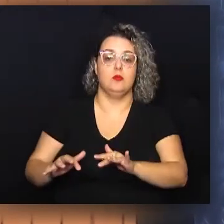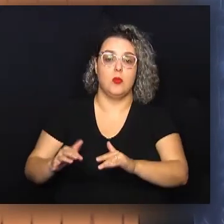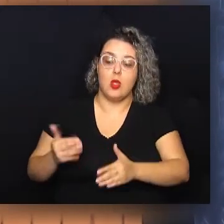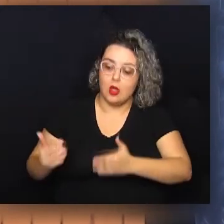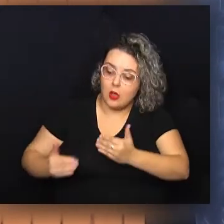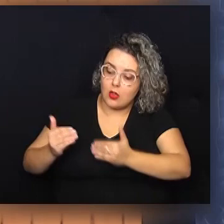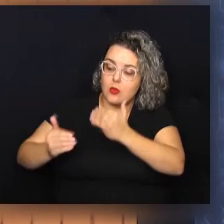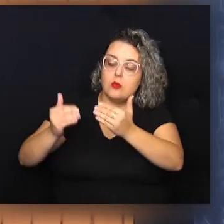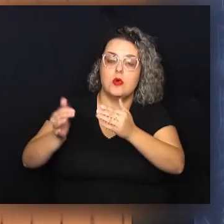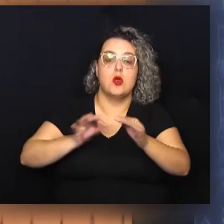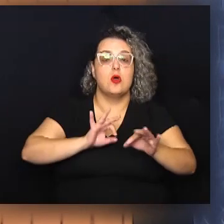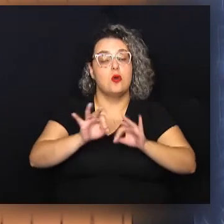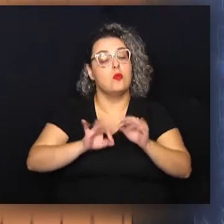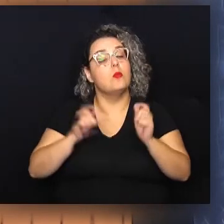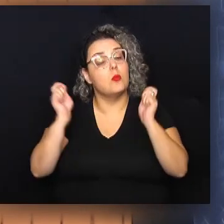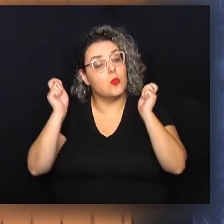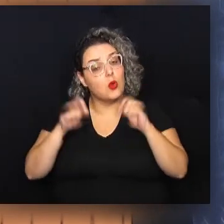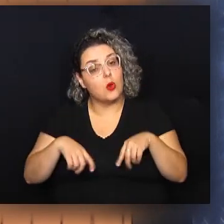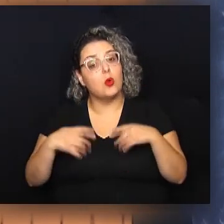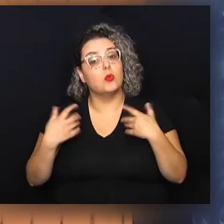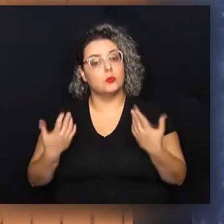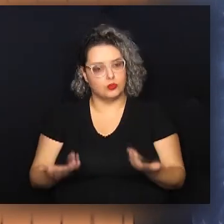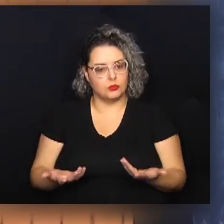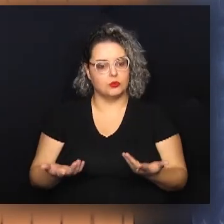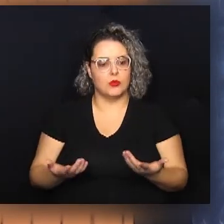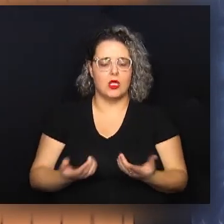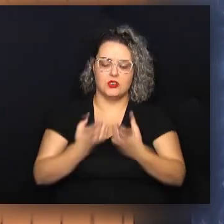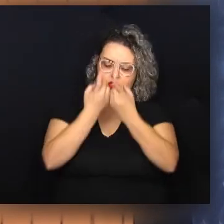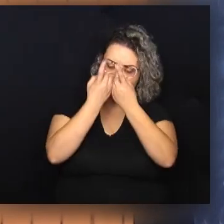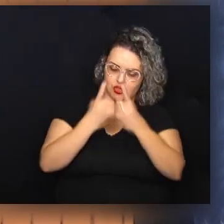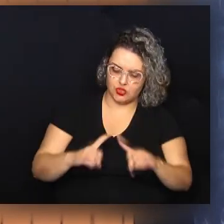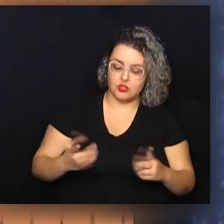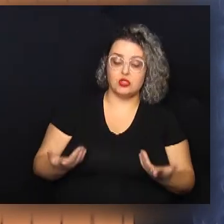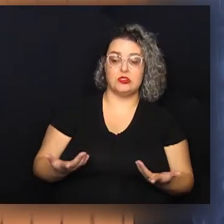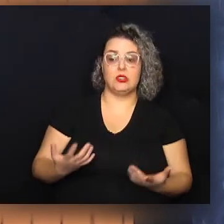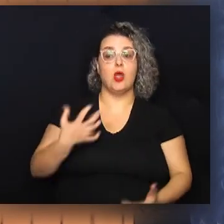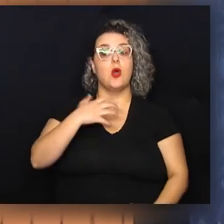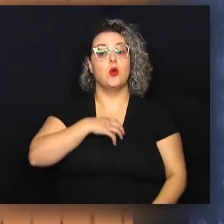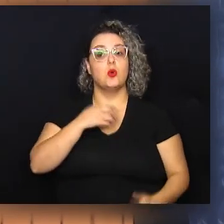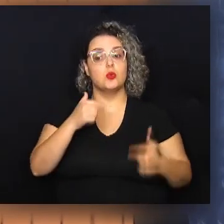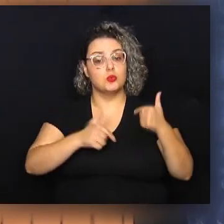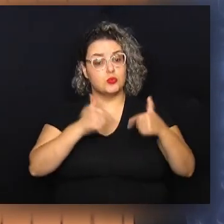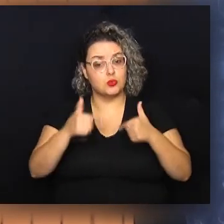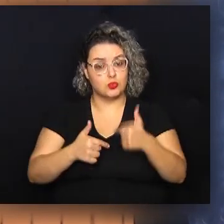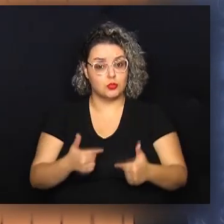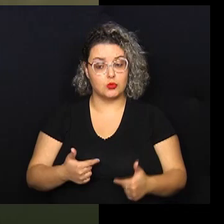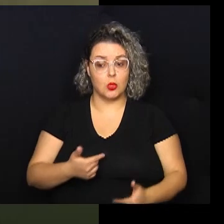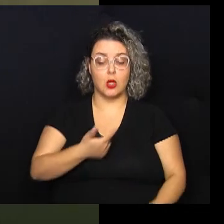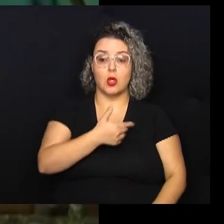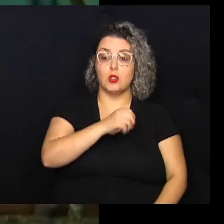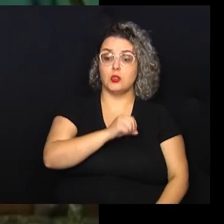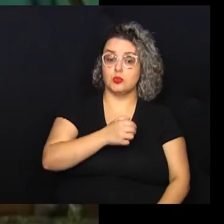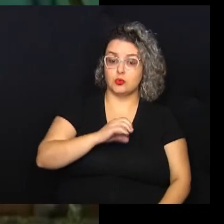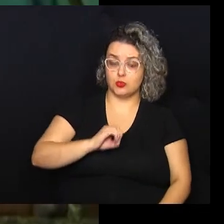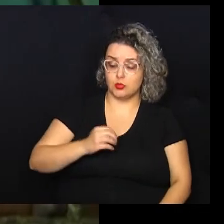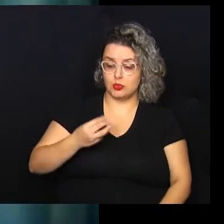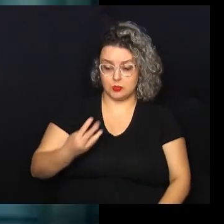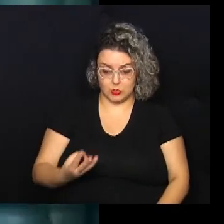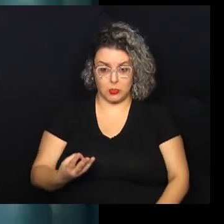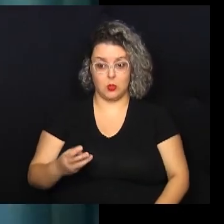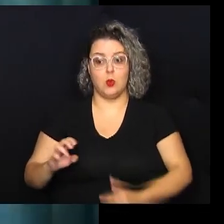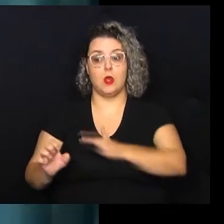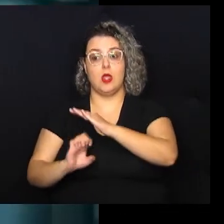a levar um projeto que pudesse dignificar a condição de trabalho. Em 2003,